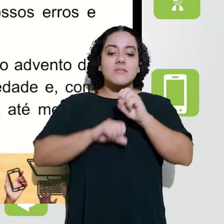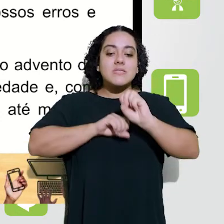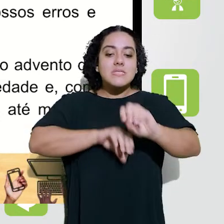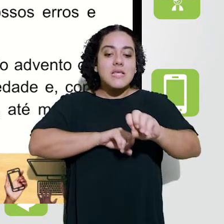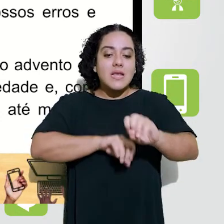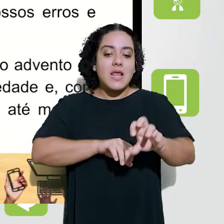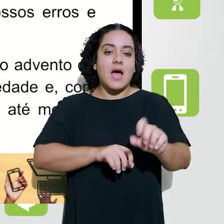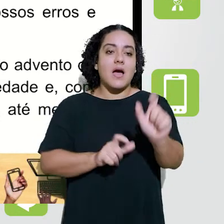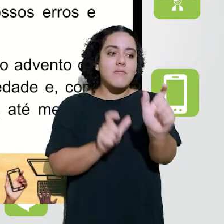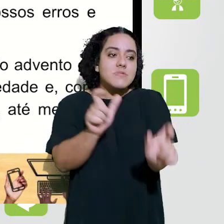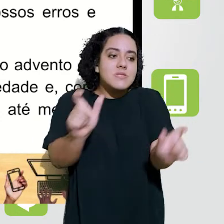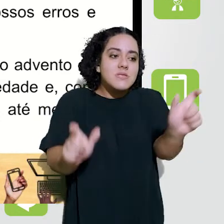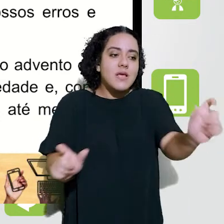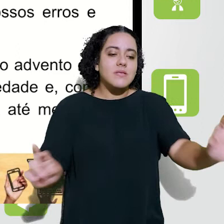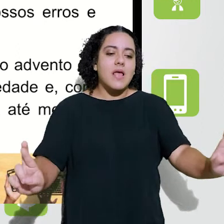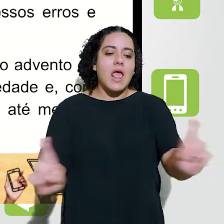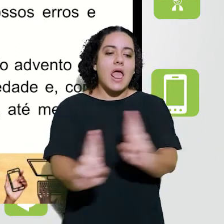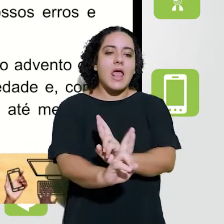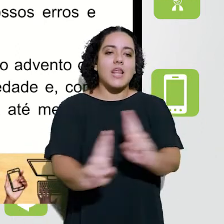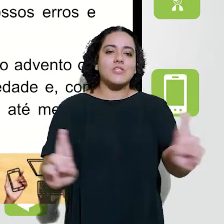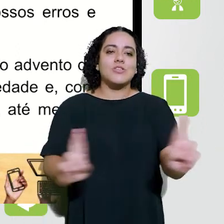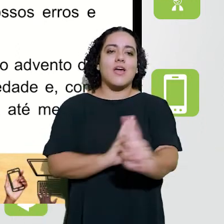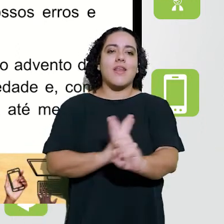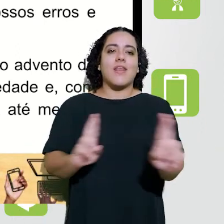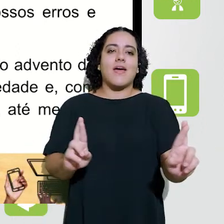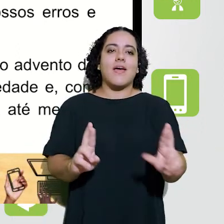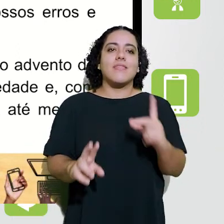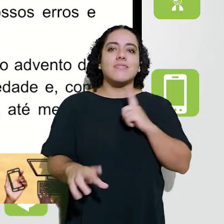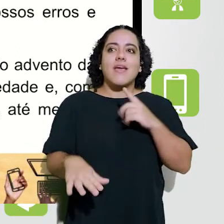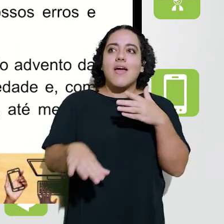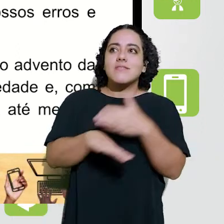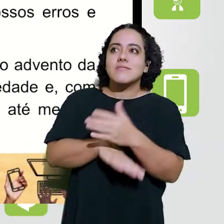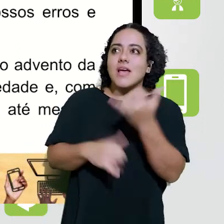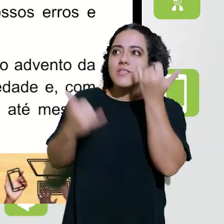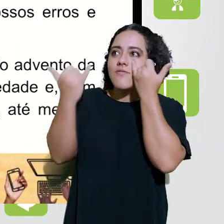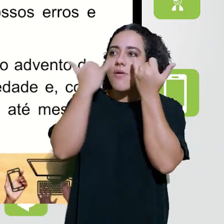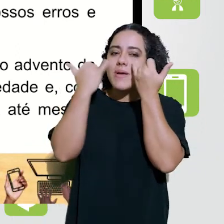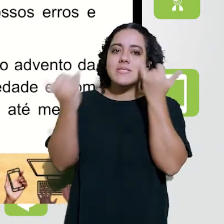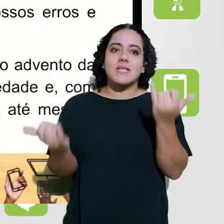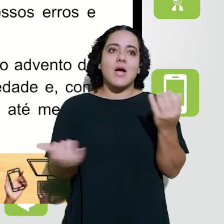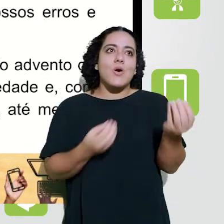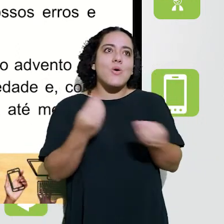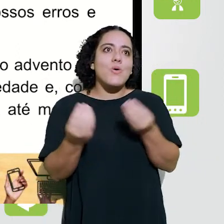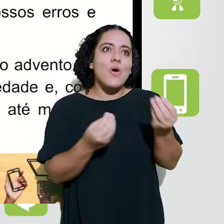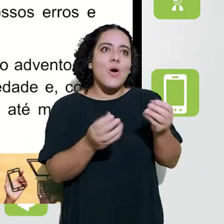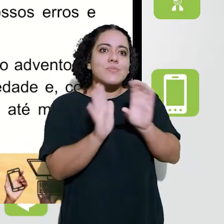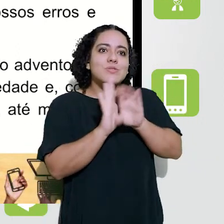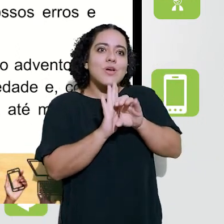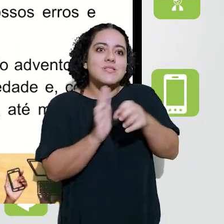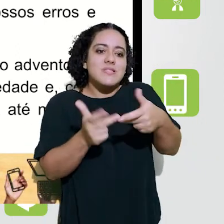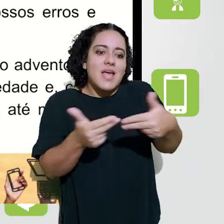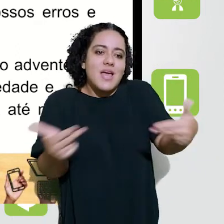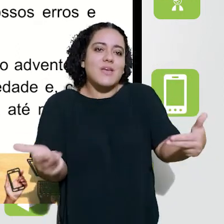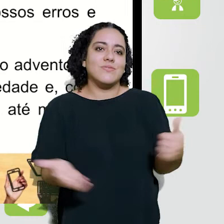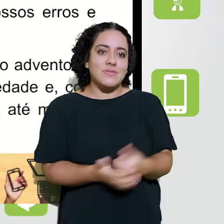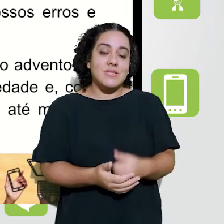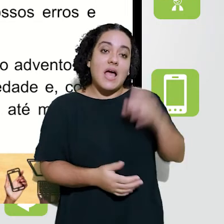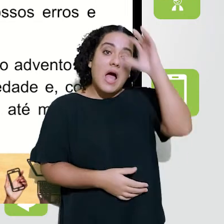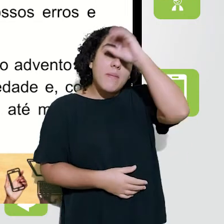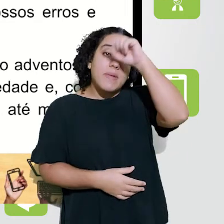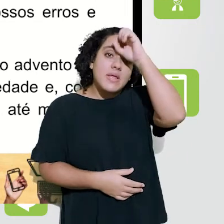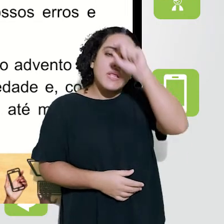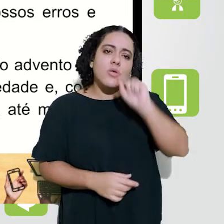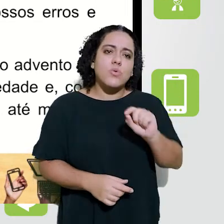é preciso que a gente ensine as pessoas a se relacionar com essa informação, com todo esse